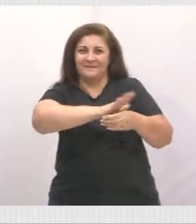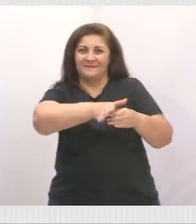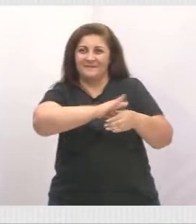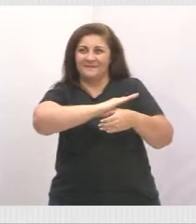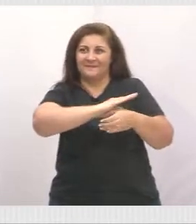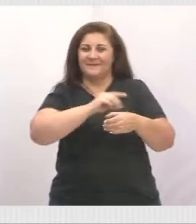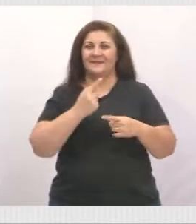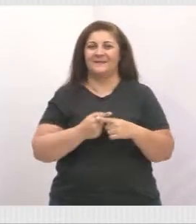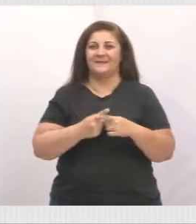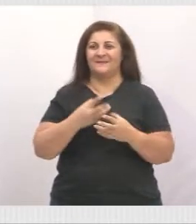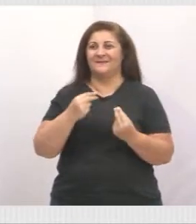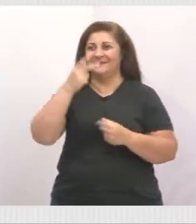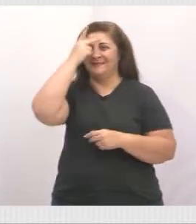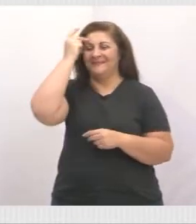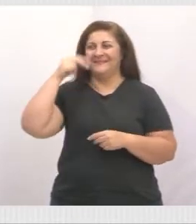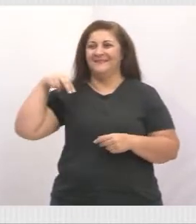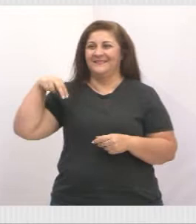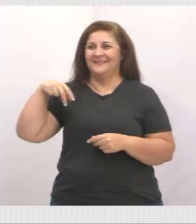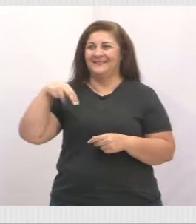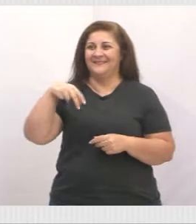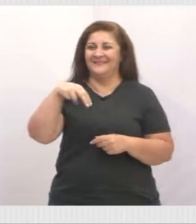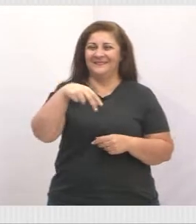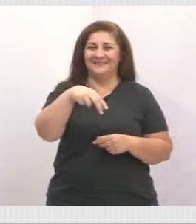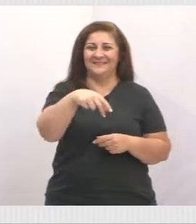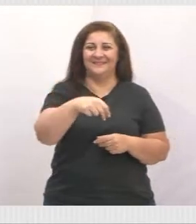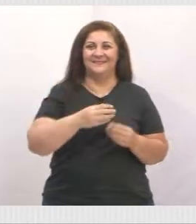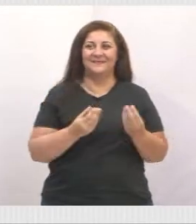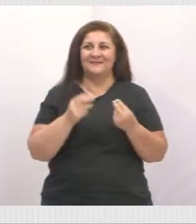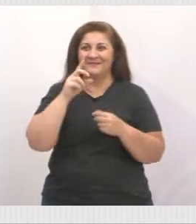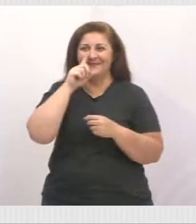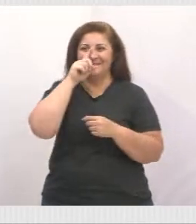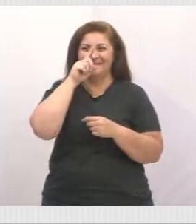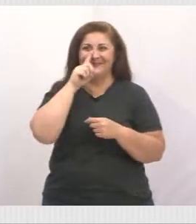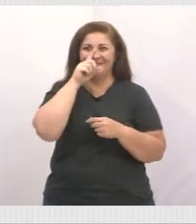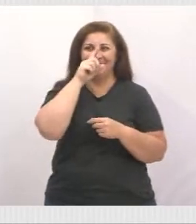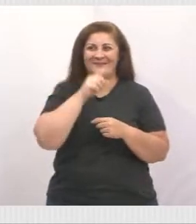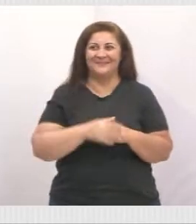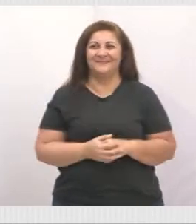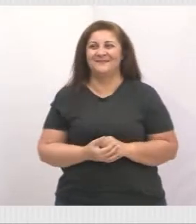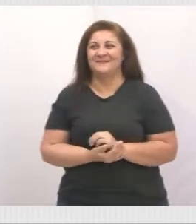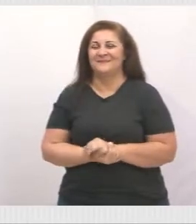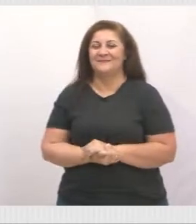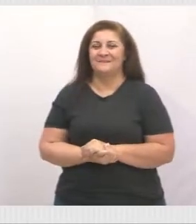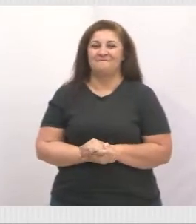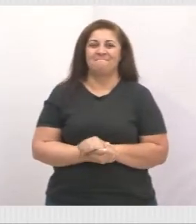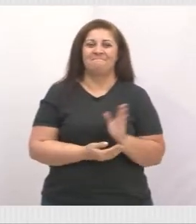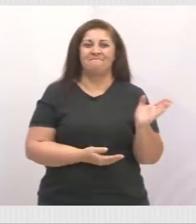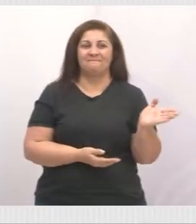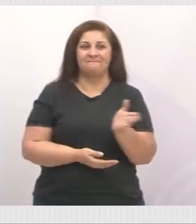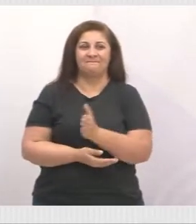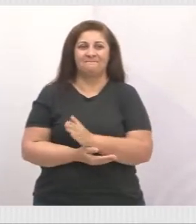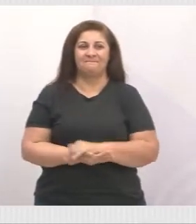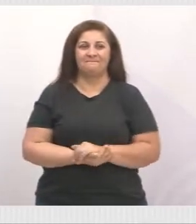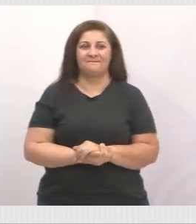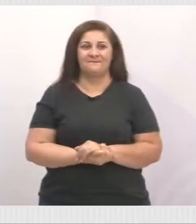caminham ali e ficou muito perigoso. Ok? Pode ir para o próximo?